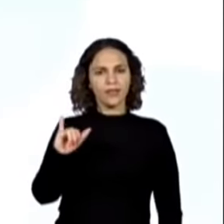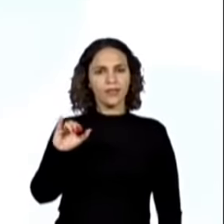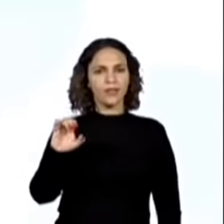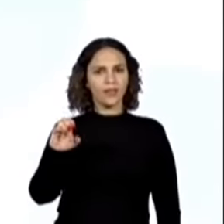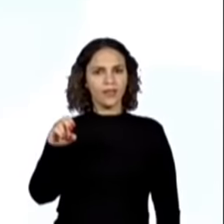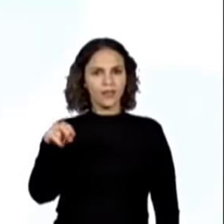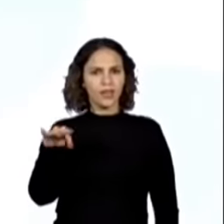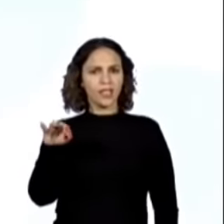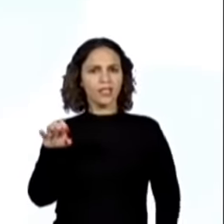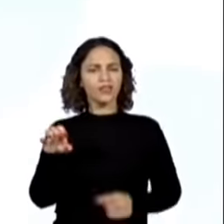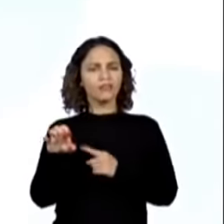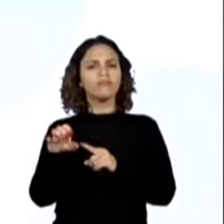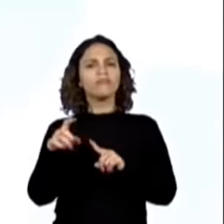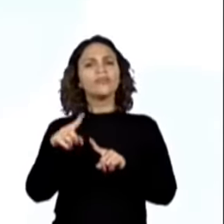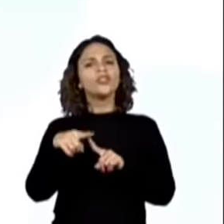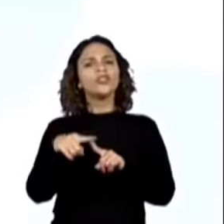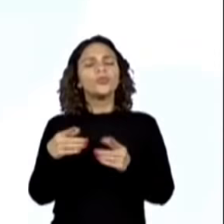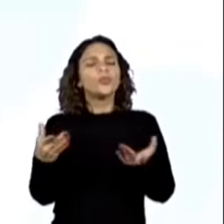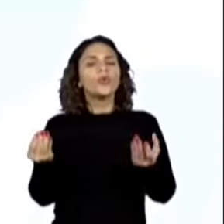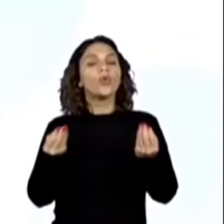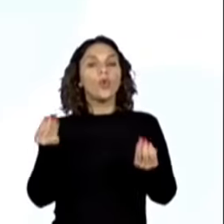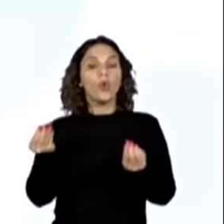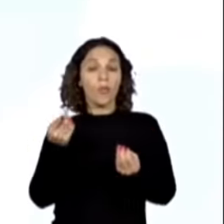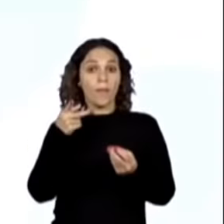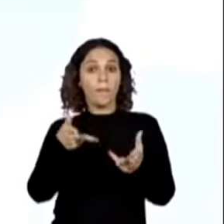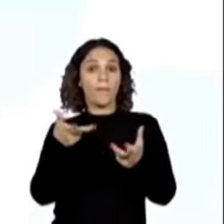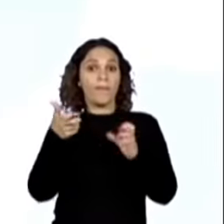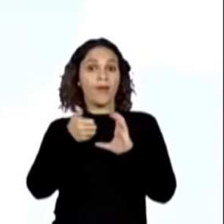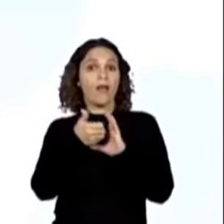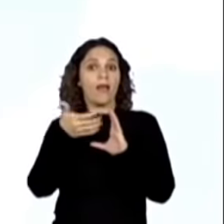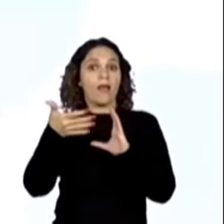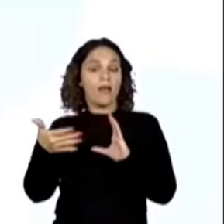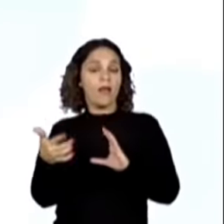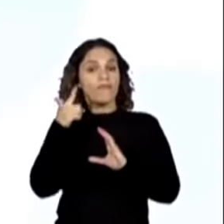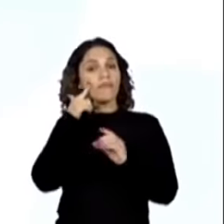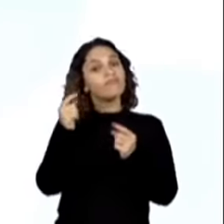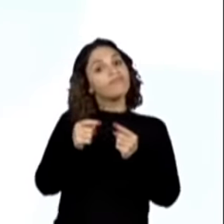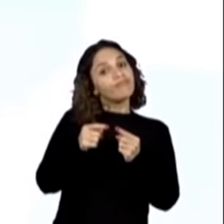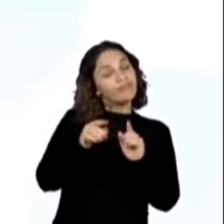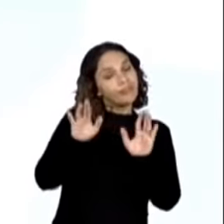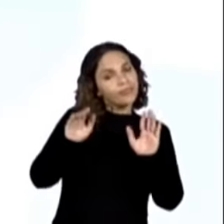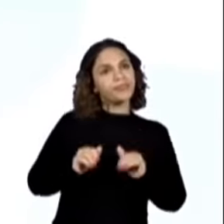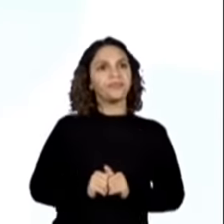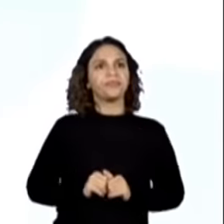É aquela aqui. Vamos ler as características para ver o que tem a ver com o nosso narrador.